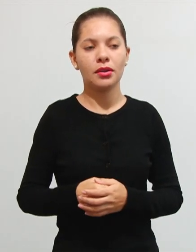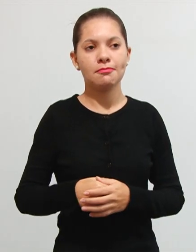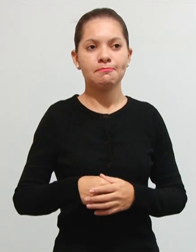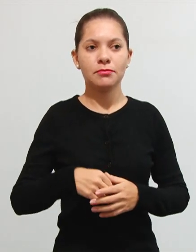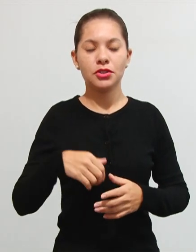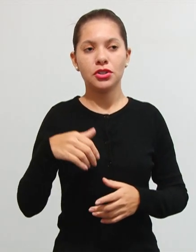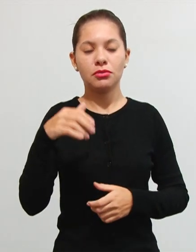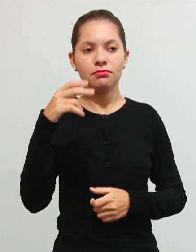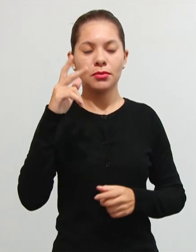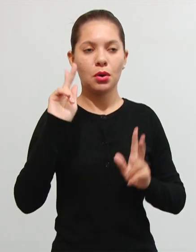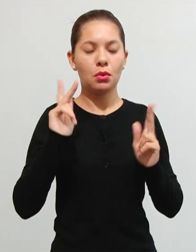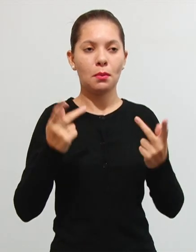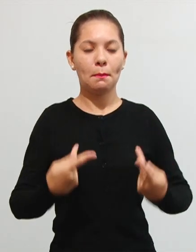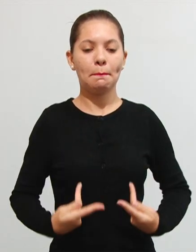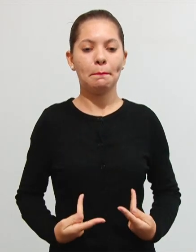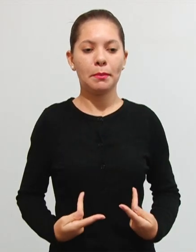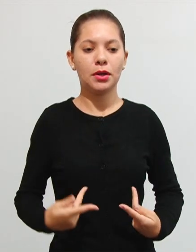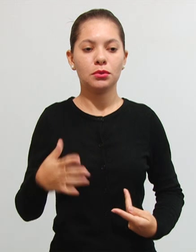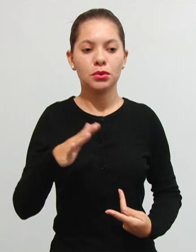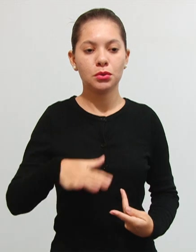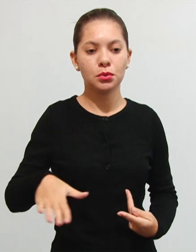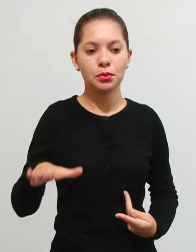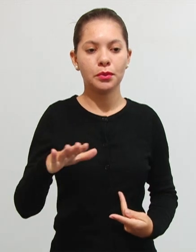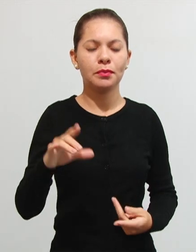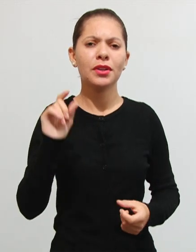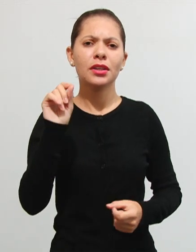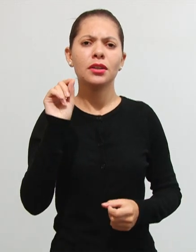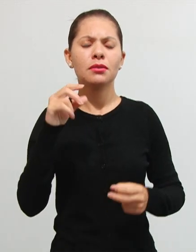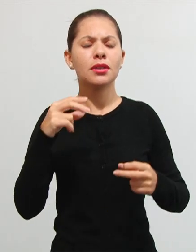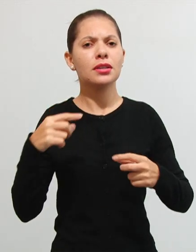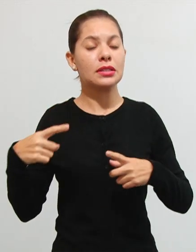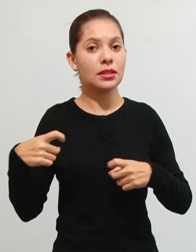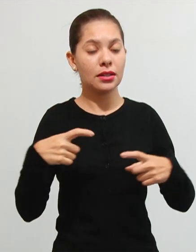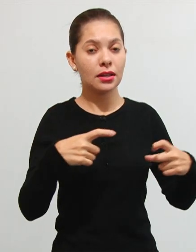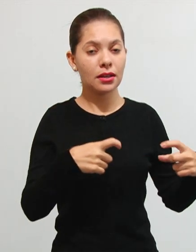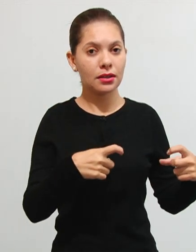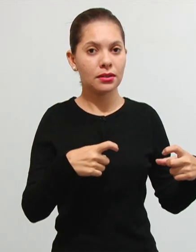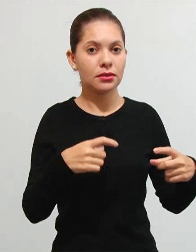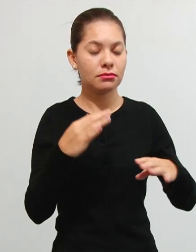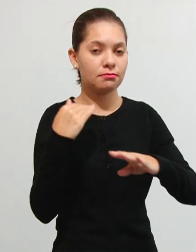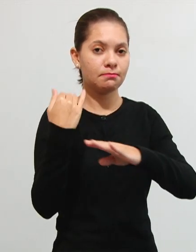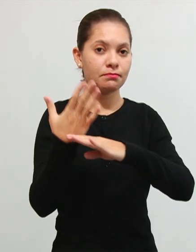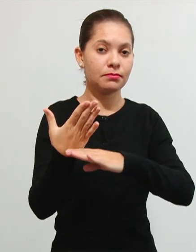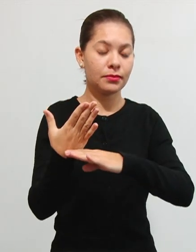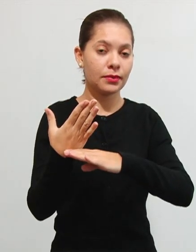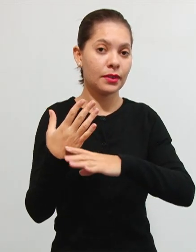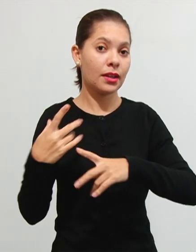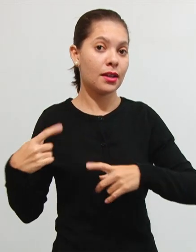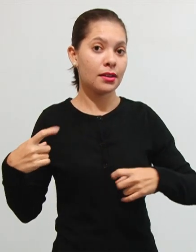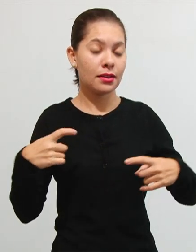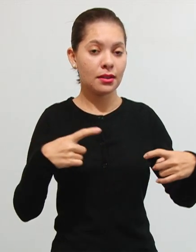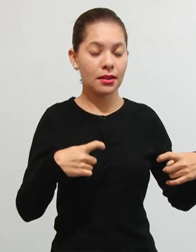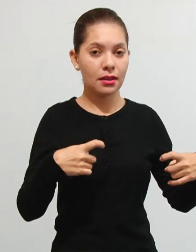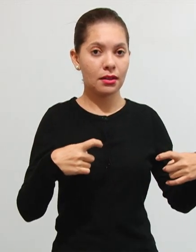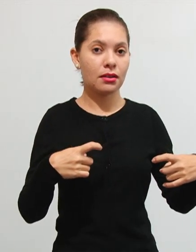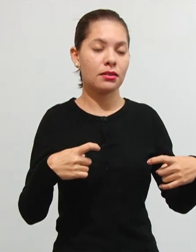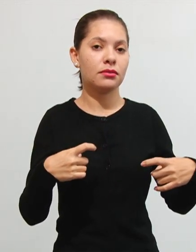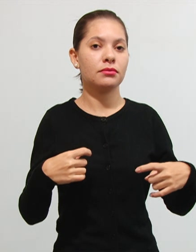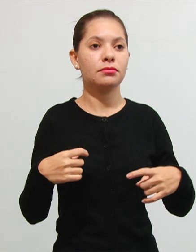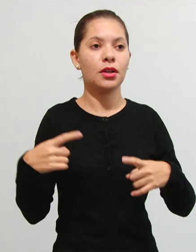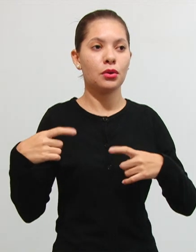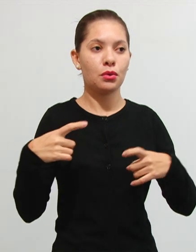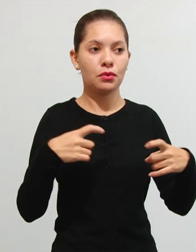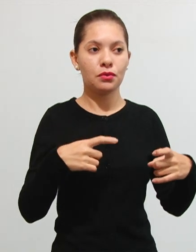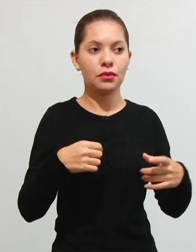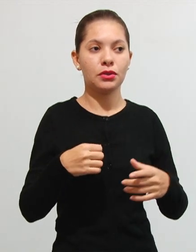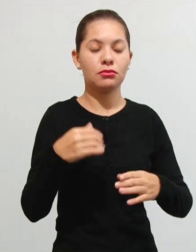humana e sobre o que seria guerra externa ou sua iminência guerra externa, né? conflitos bélicos na esfera